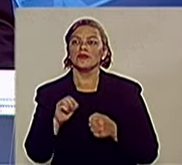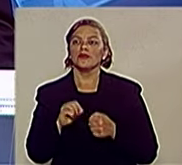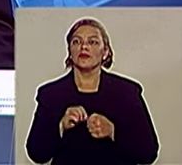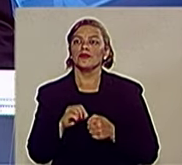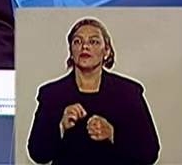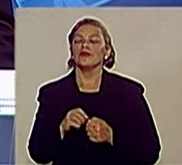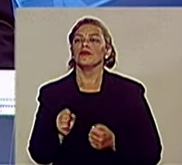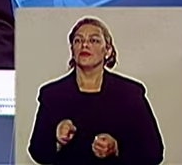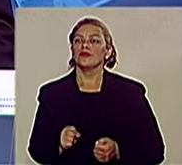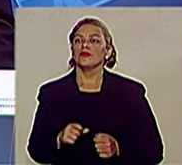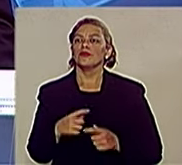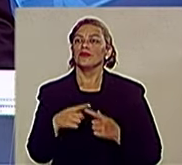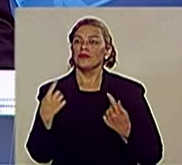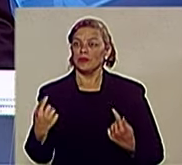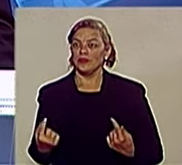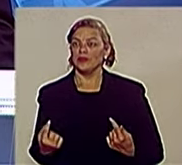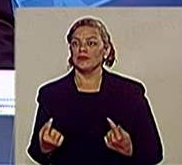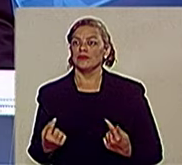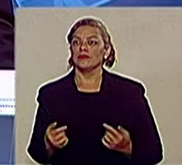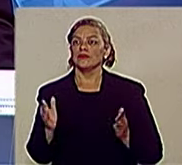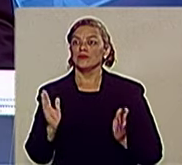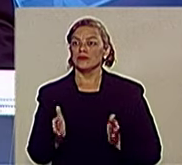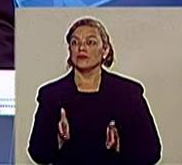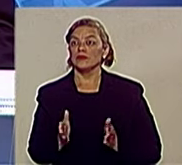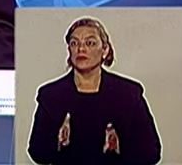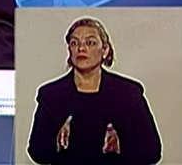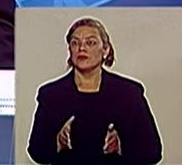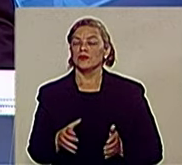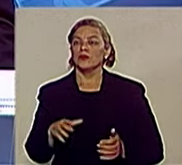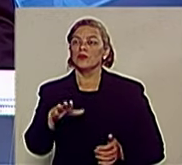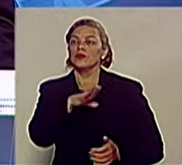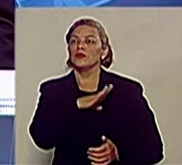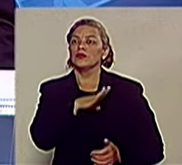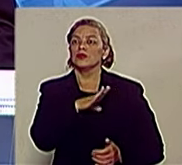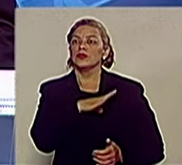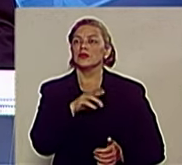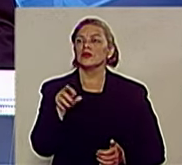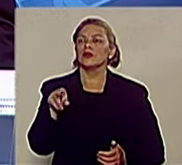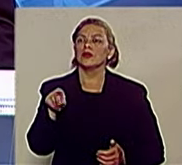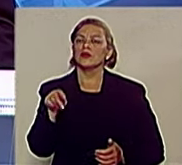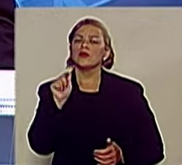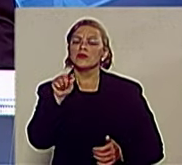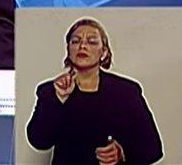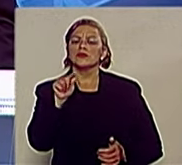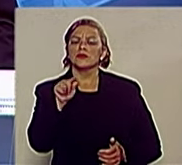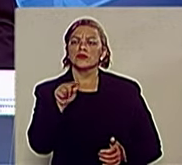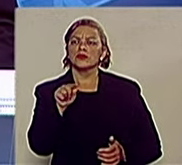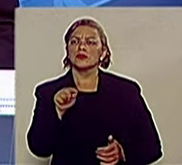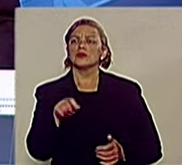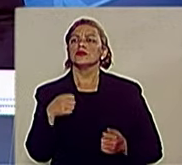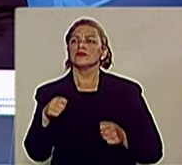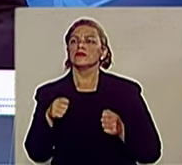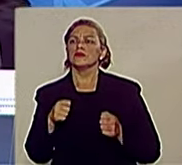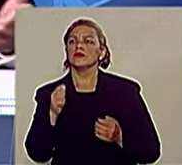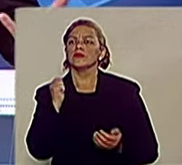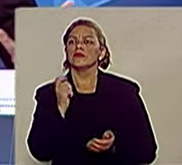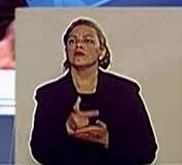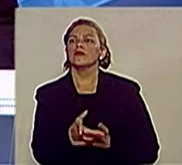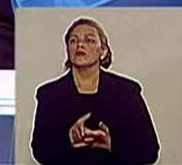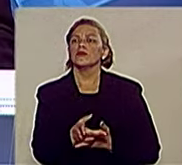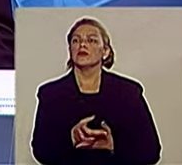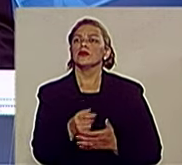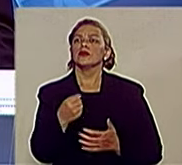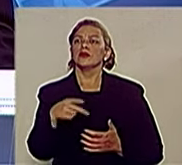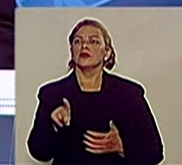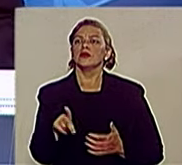é o que a gente vê como se na sua casa você devesse para a padaria, devesse na farmácia, mas quisesse construir uma piscina no